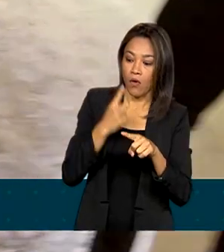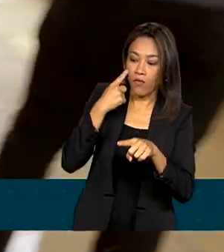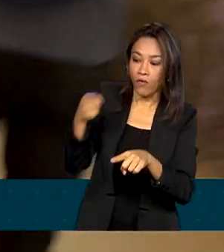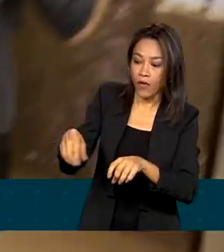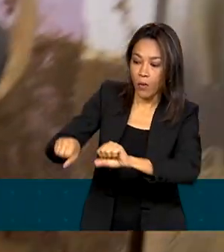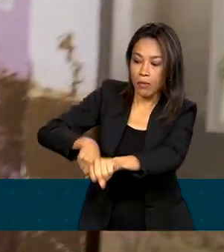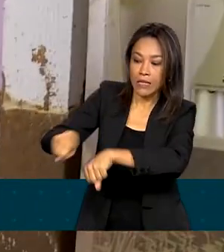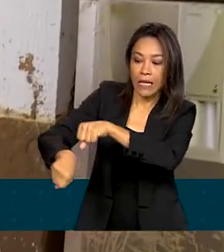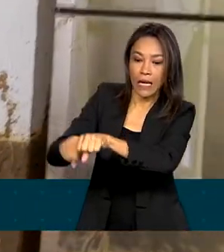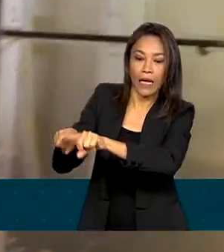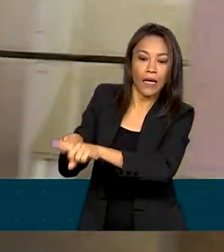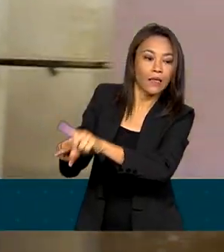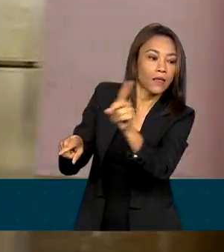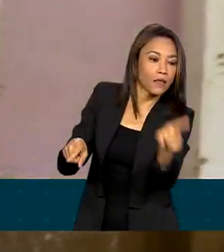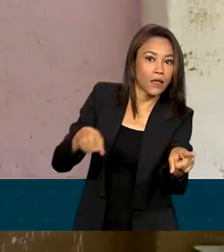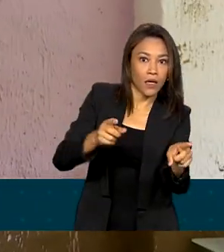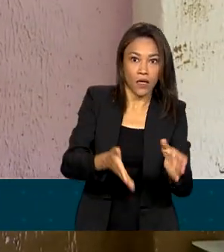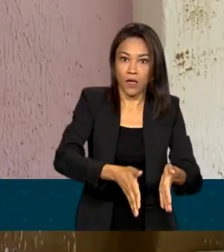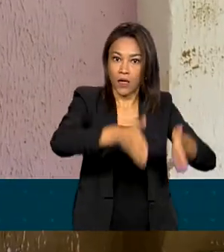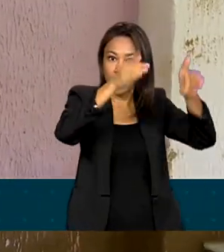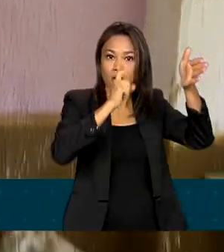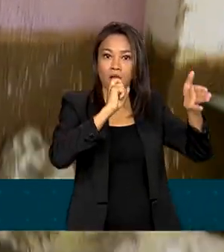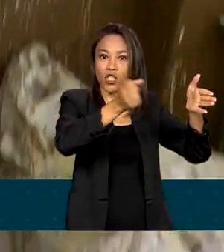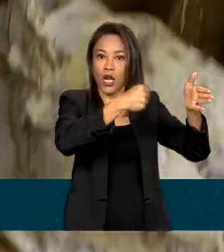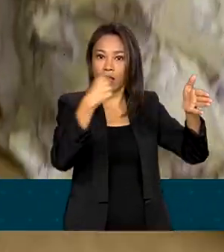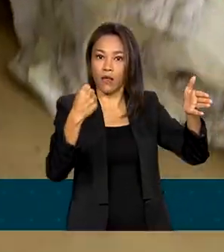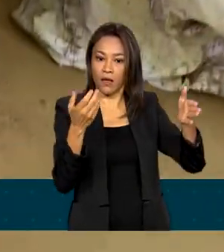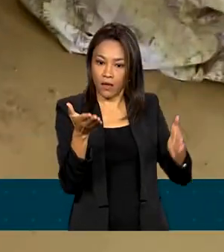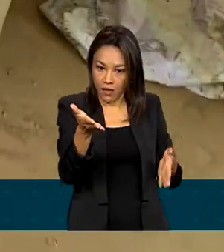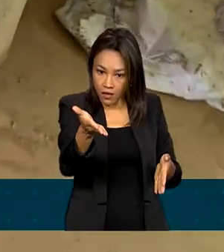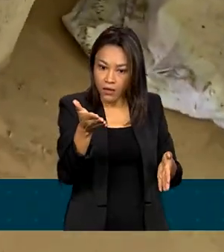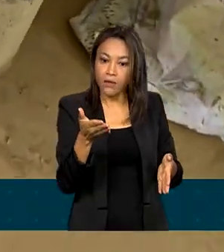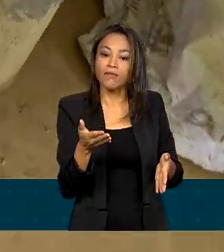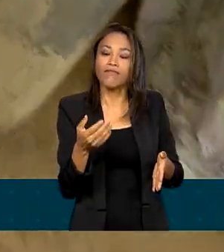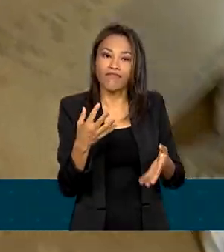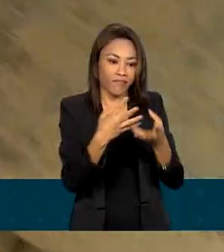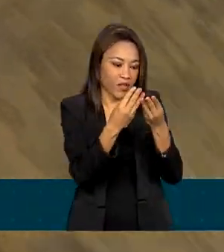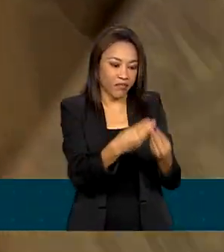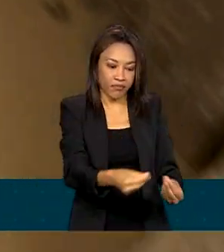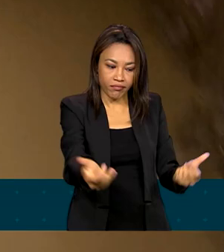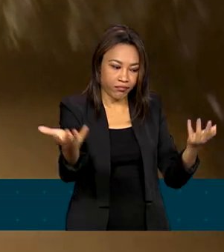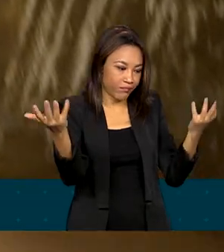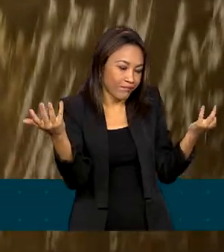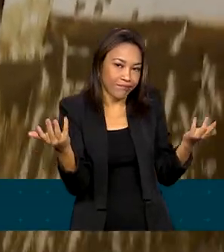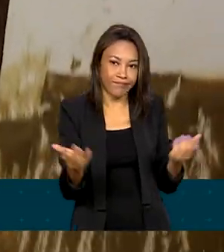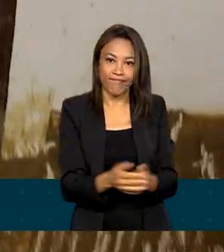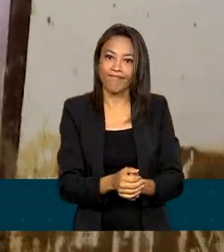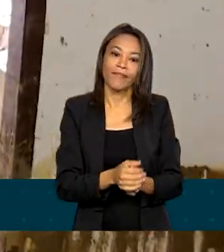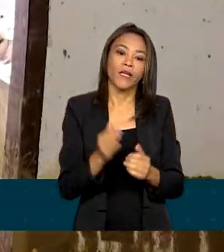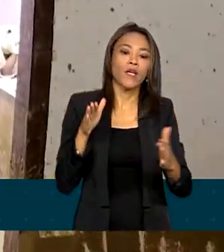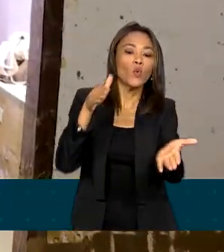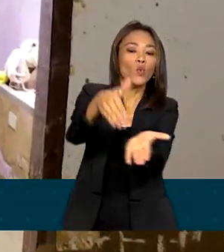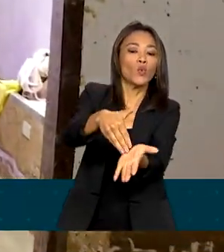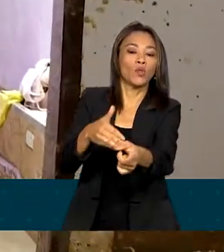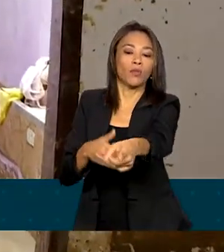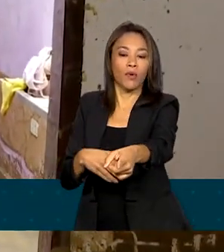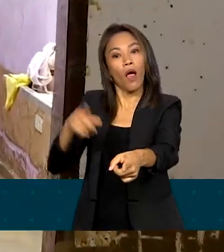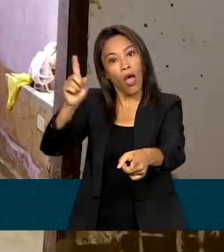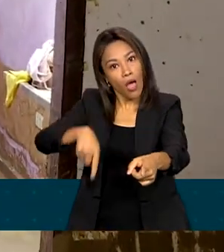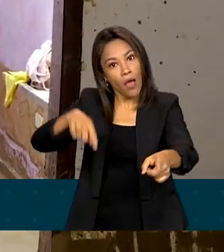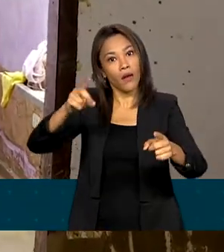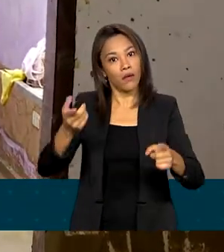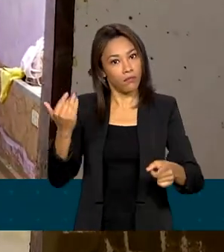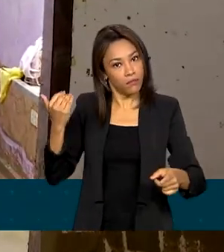aqui, uma geladeira que também foi totalmente perdida. E aqui ao fundo a gente vê uma